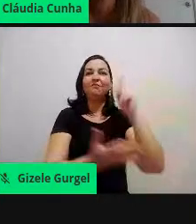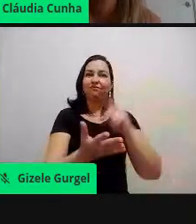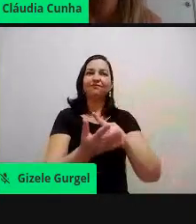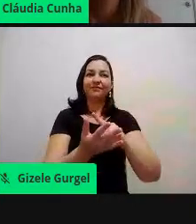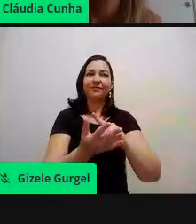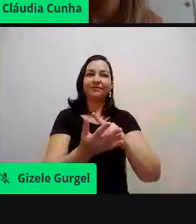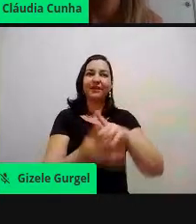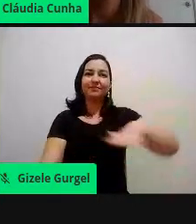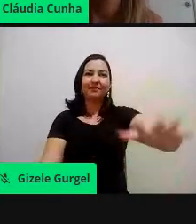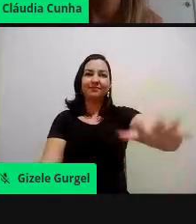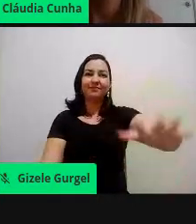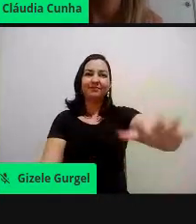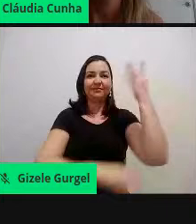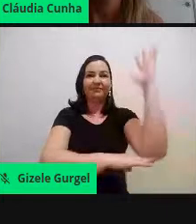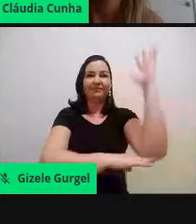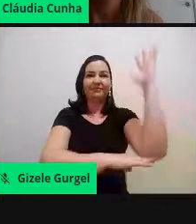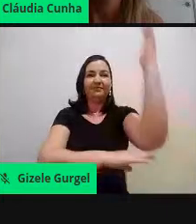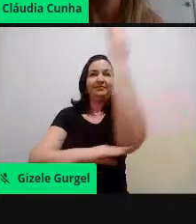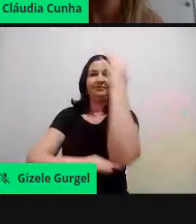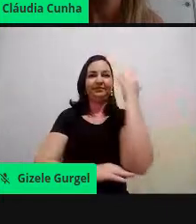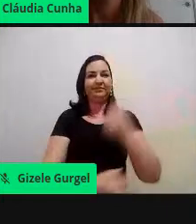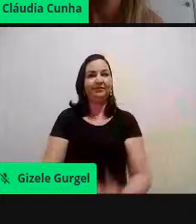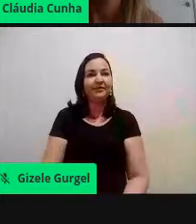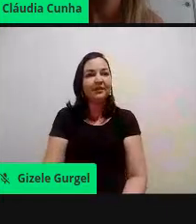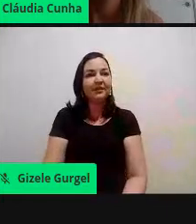ambiente, deixa eu colocar aqui,